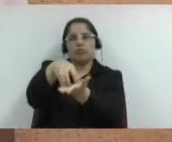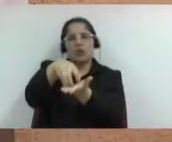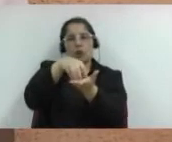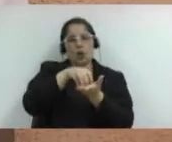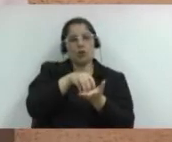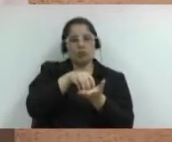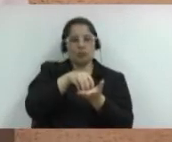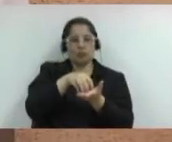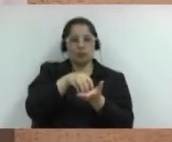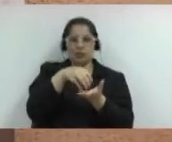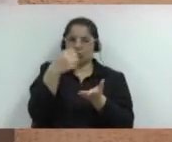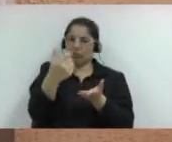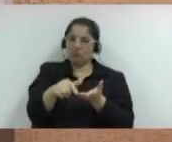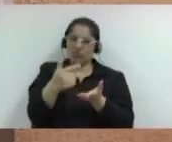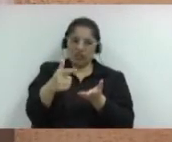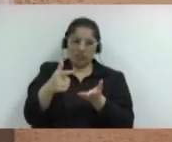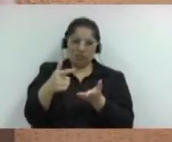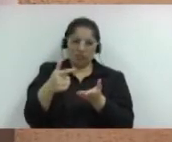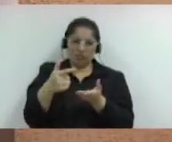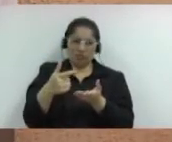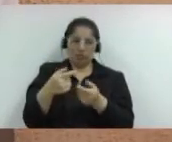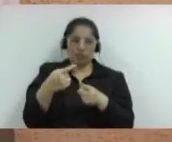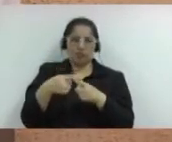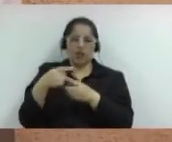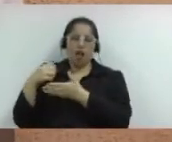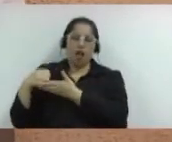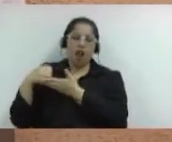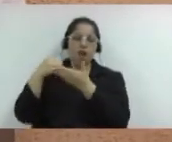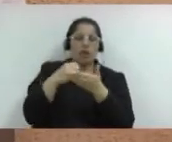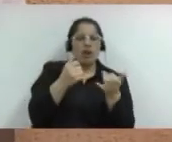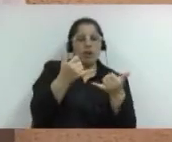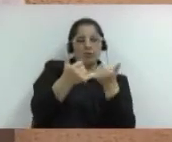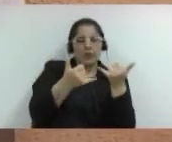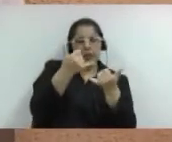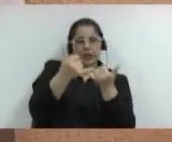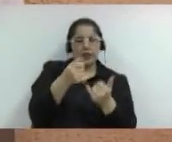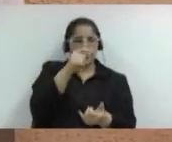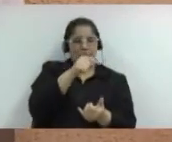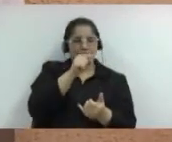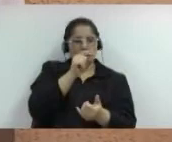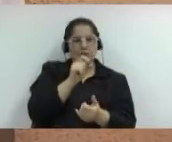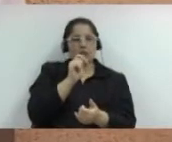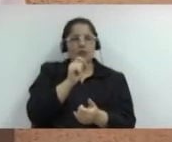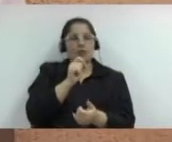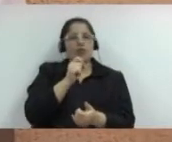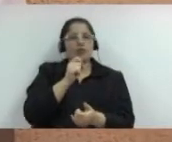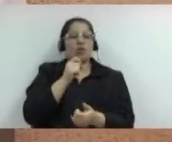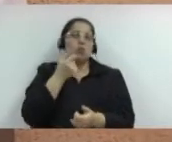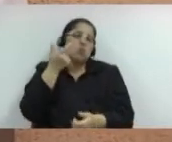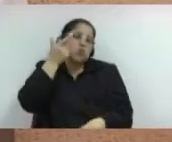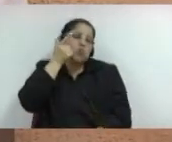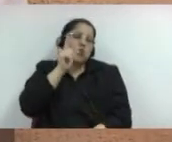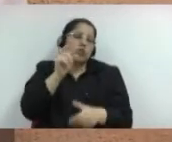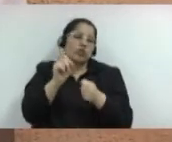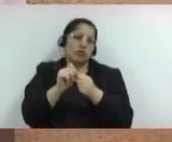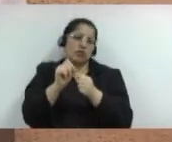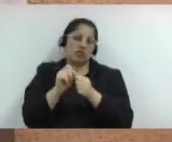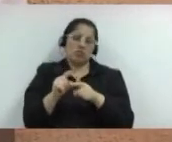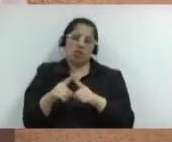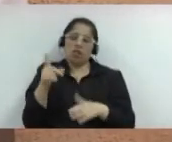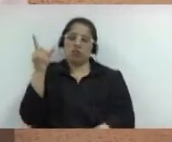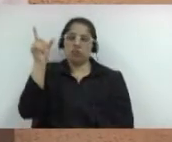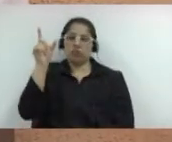urbana. Levar brinquedos à Elizabeth Teixeira é o que está ao meu alcance, e é muito pouco.